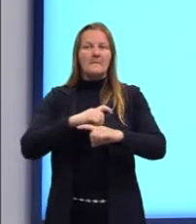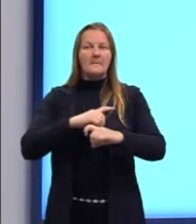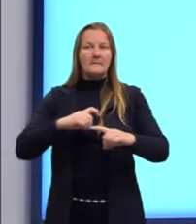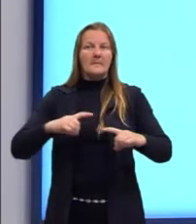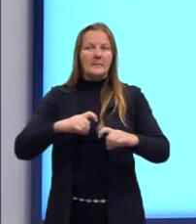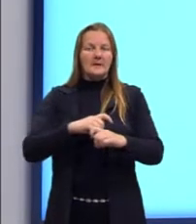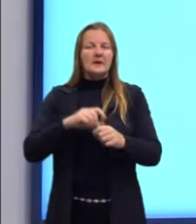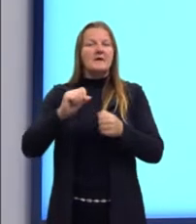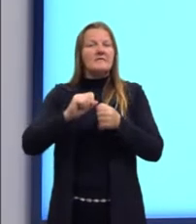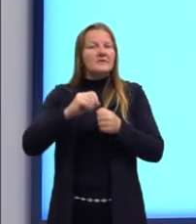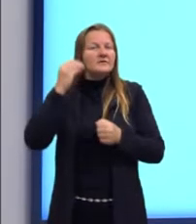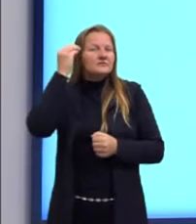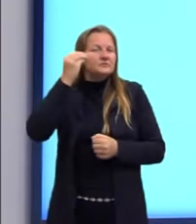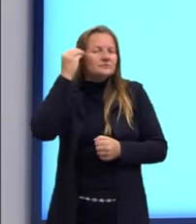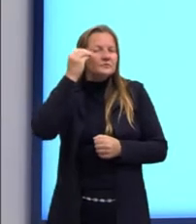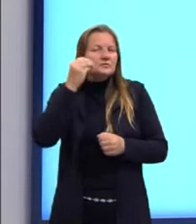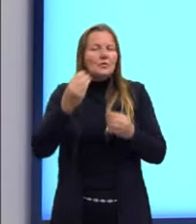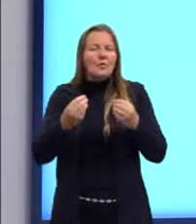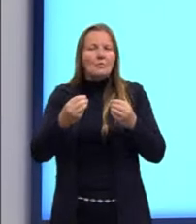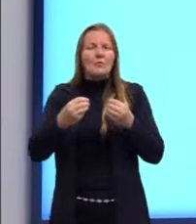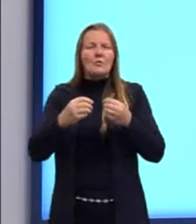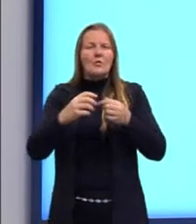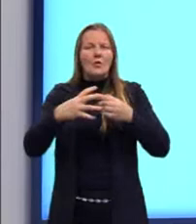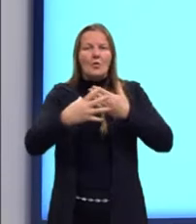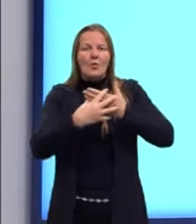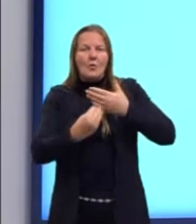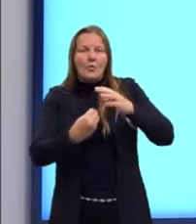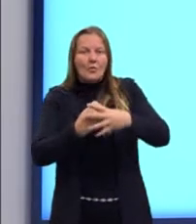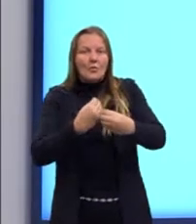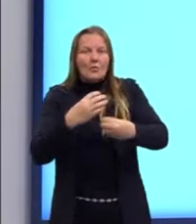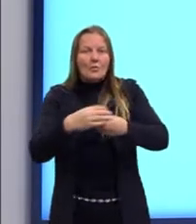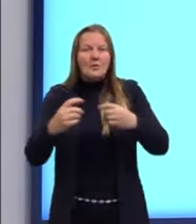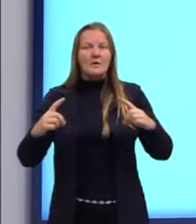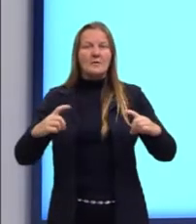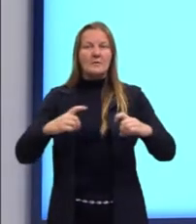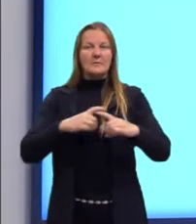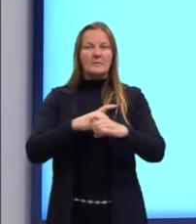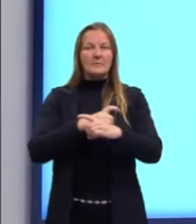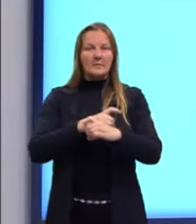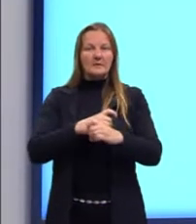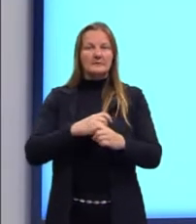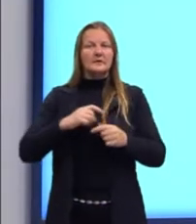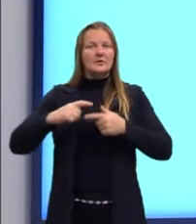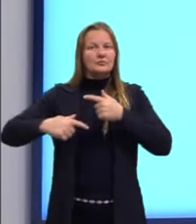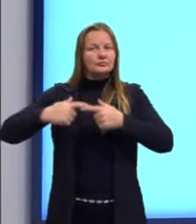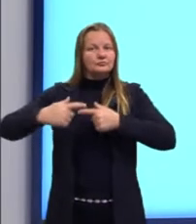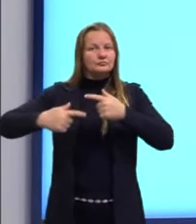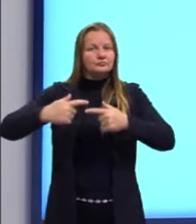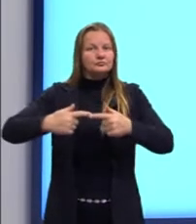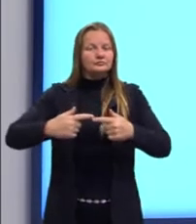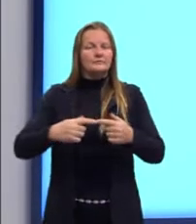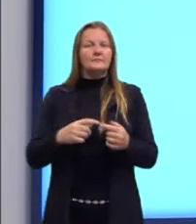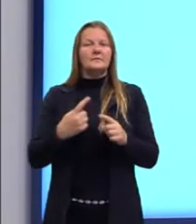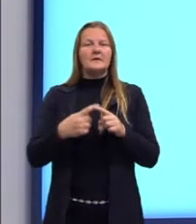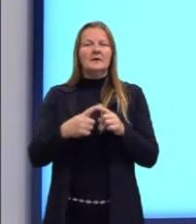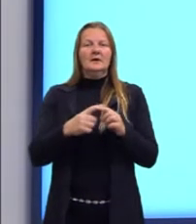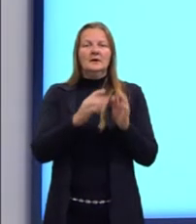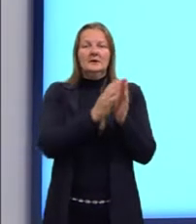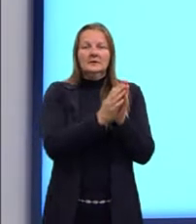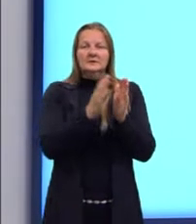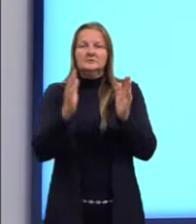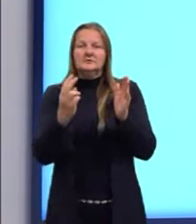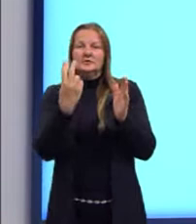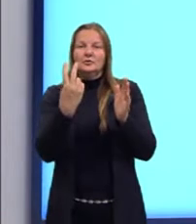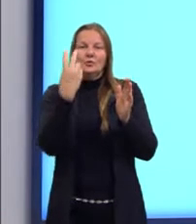experimento para observar a reprodução de uma quantidade X dessas bactérias por um período de duas